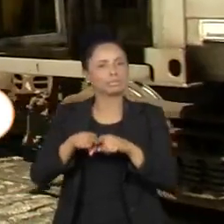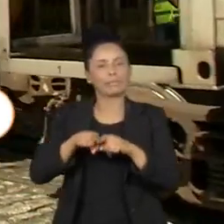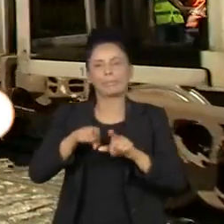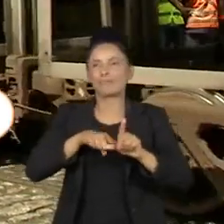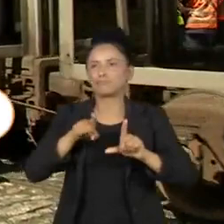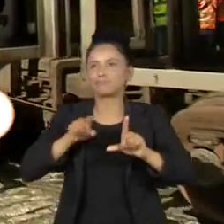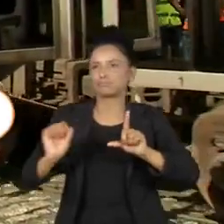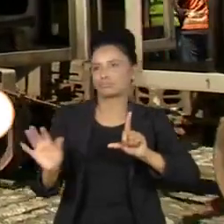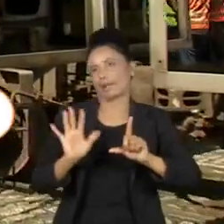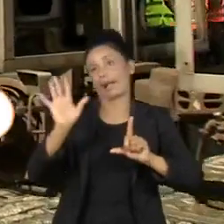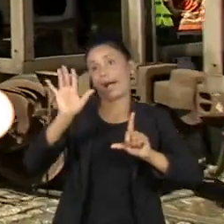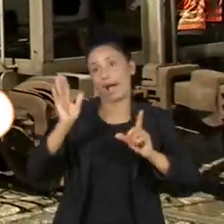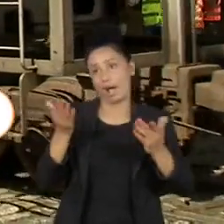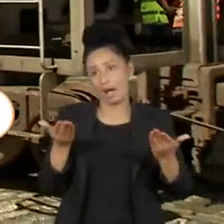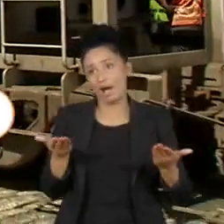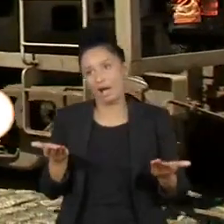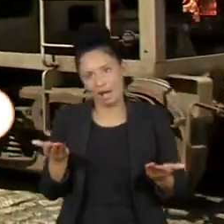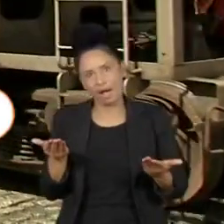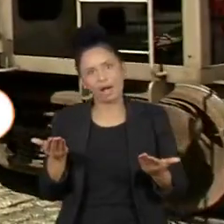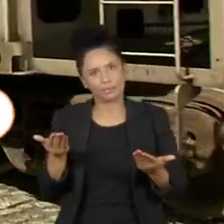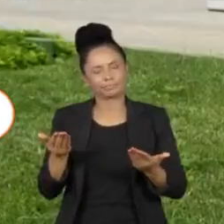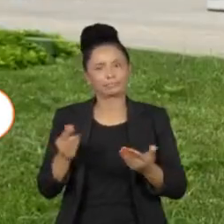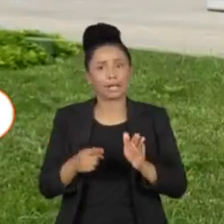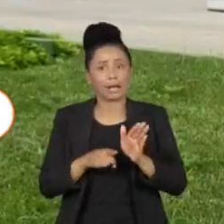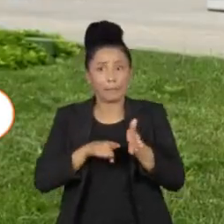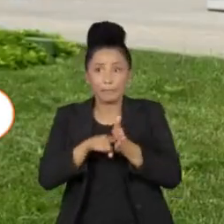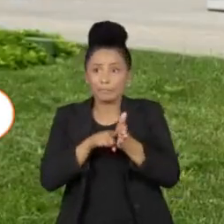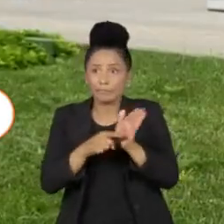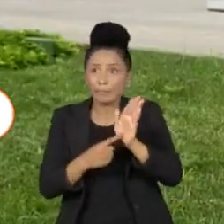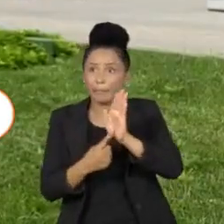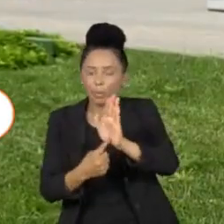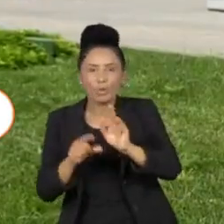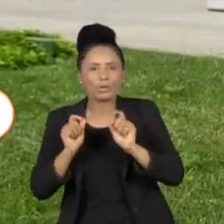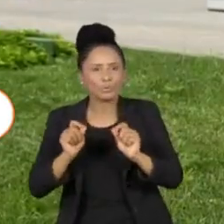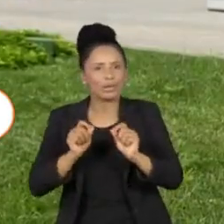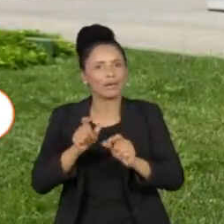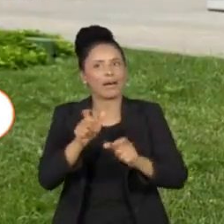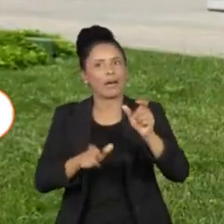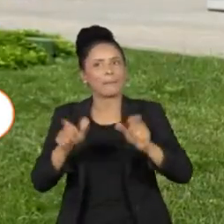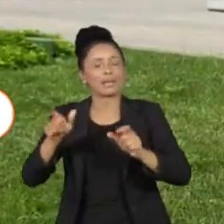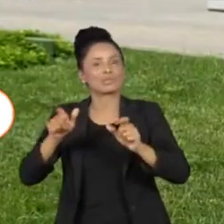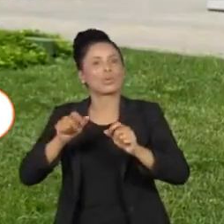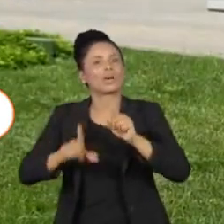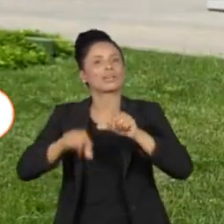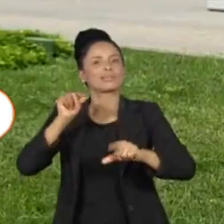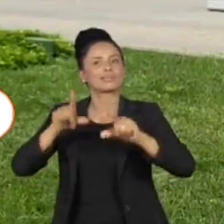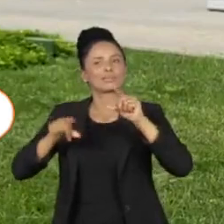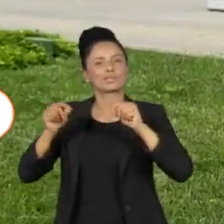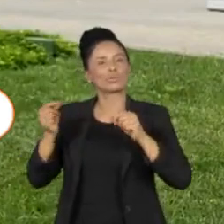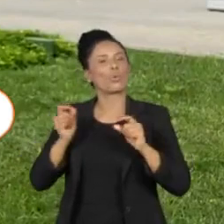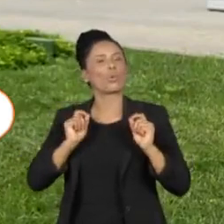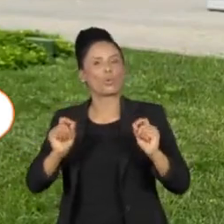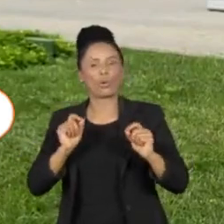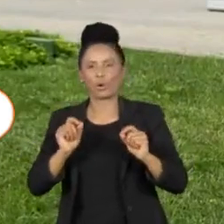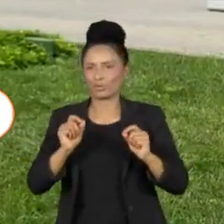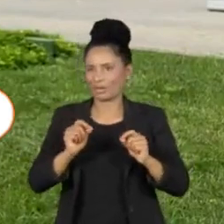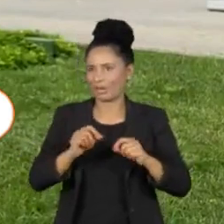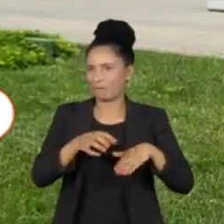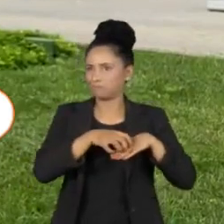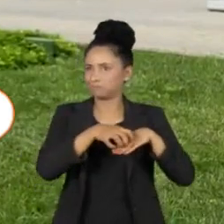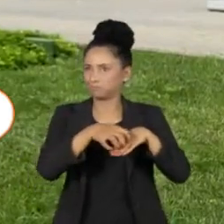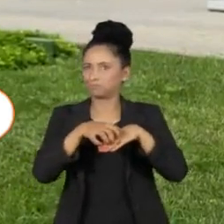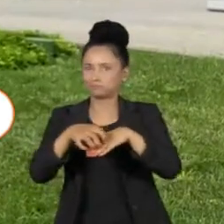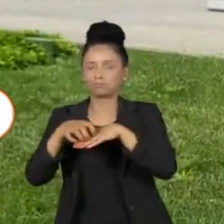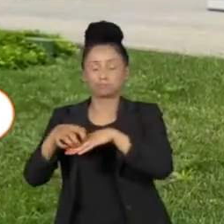Robson Braga, essa pesquisa mostra que há um déficit de opções de transporte hoje no país. Com isso, o preço do